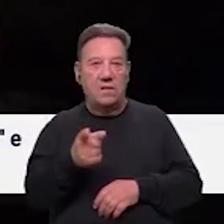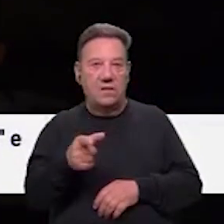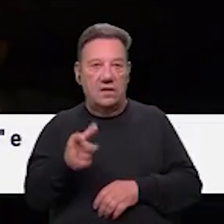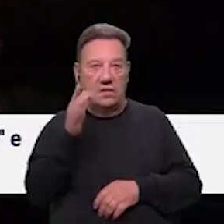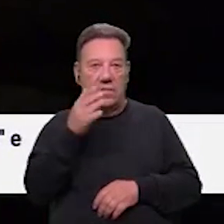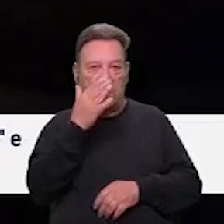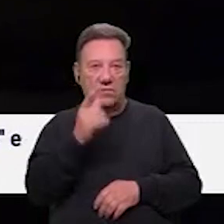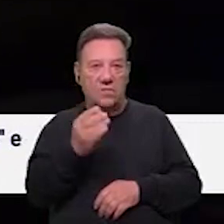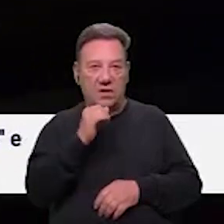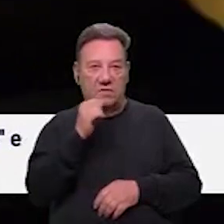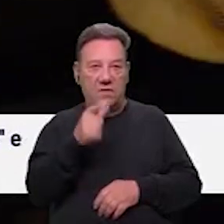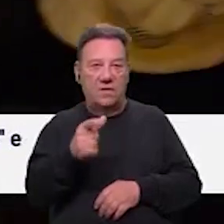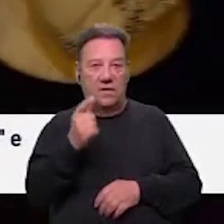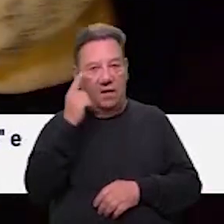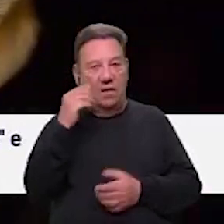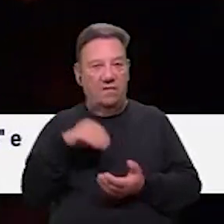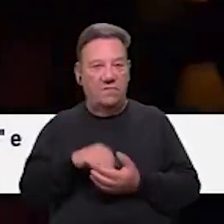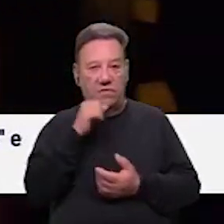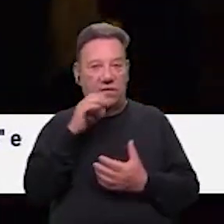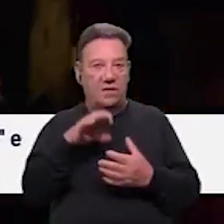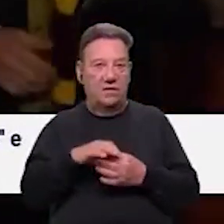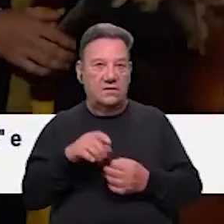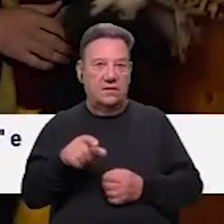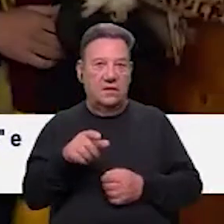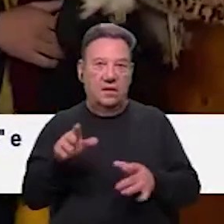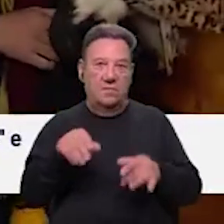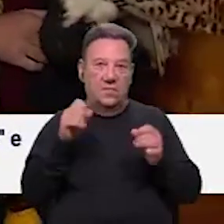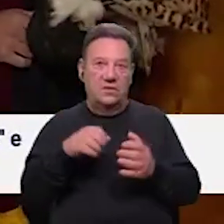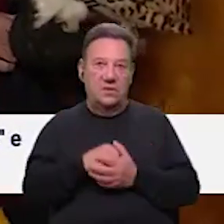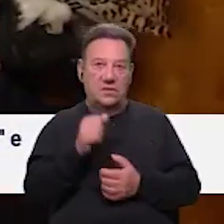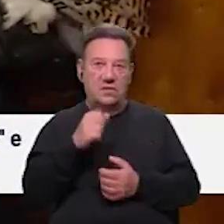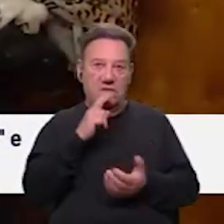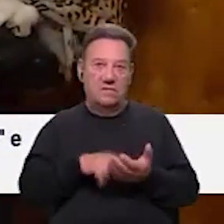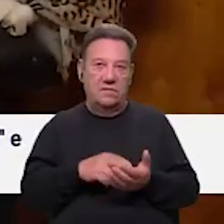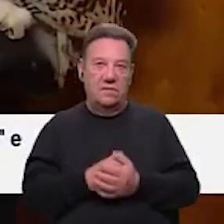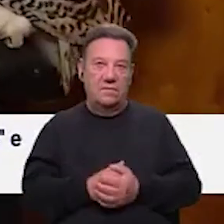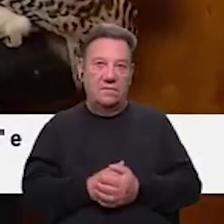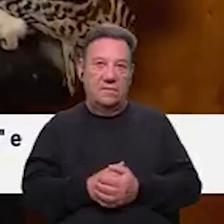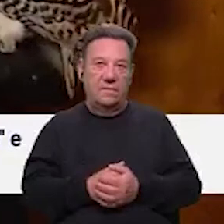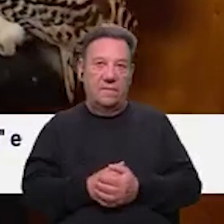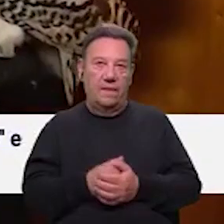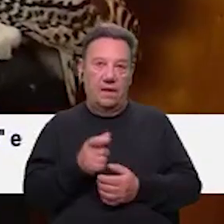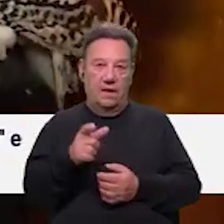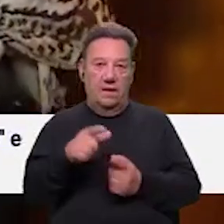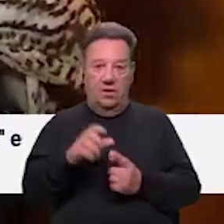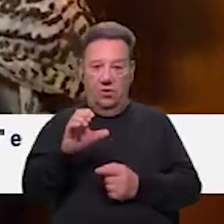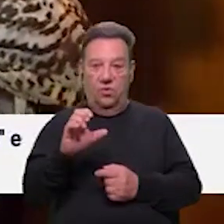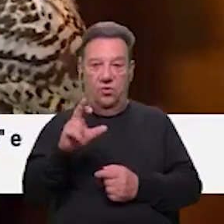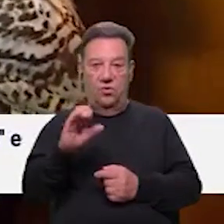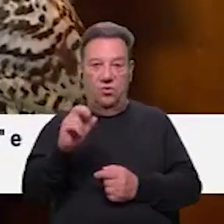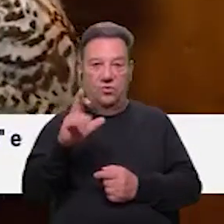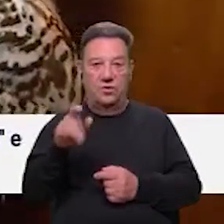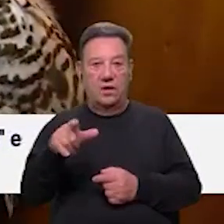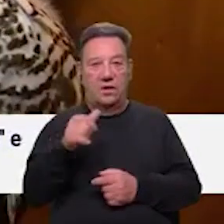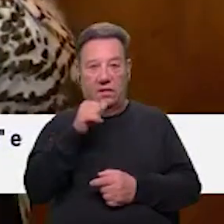Este animal aparece também muitas vezes na ficção associada à magia. Sim, exatamente. É a coruja e a ave que leva as cartas ao